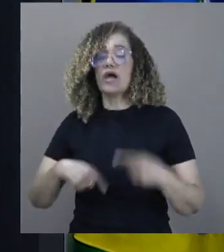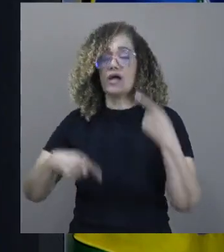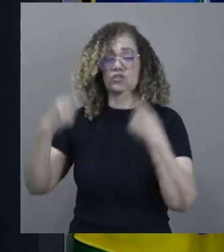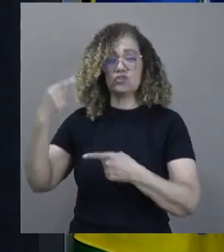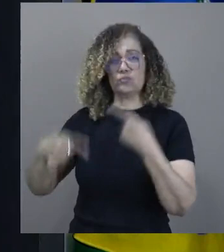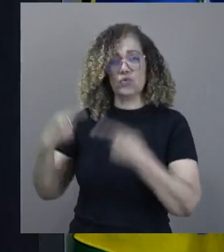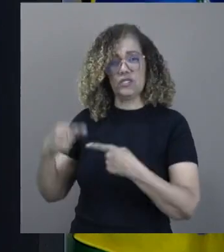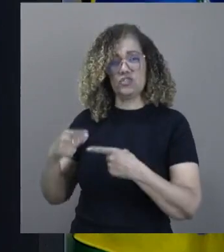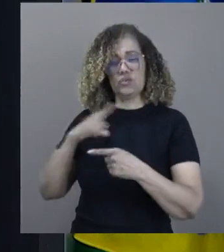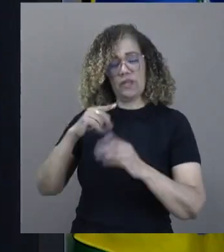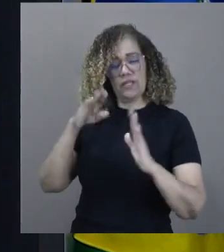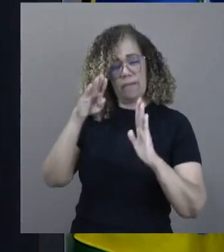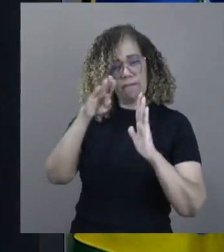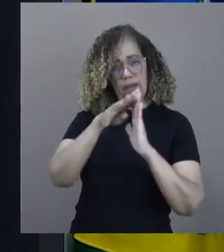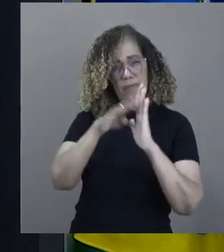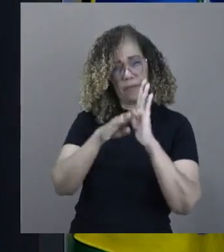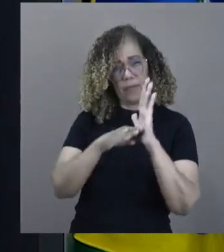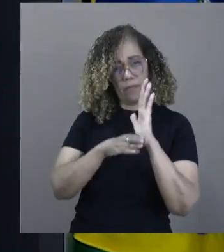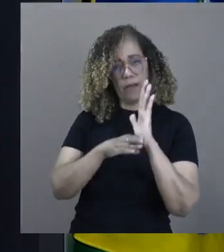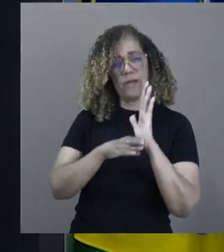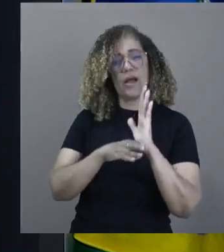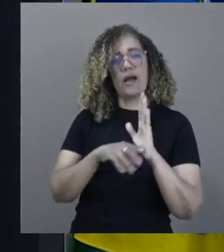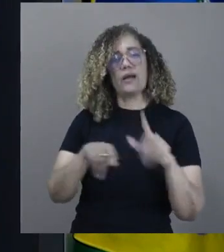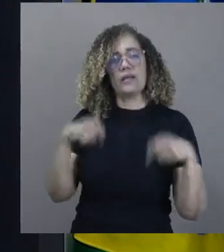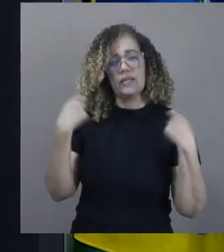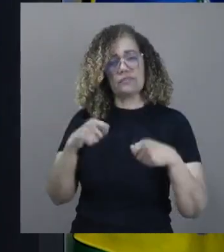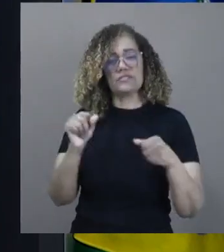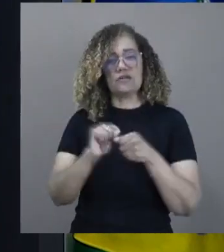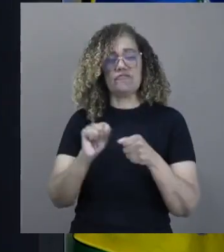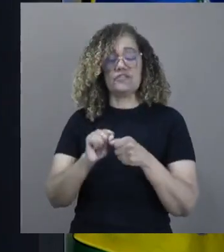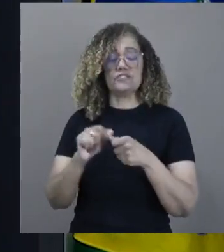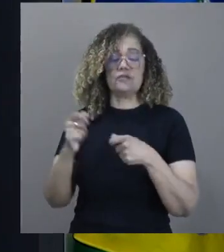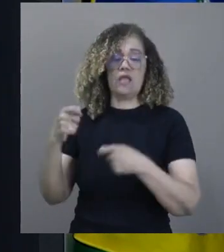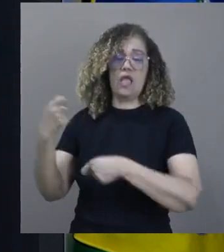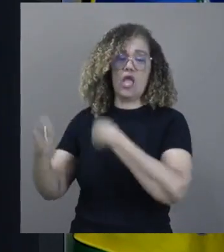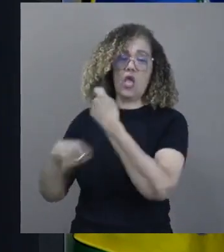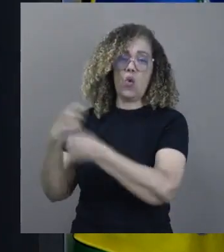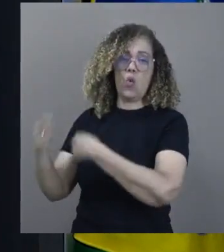adotar as medidas necessárias para fazer essa economia girar.